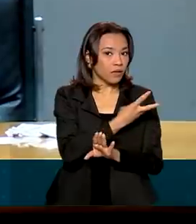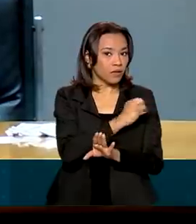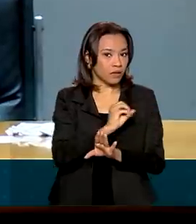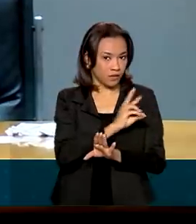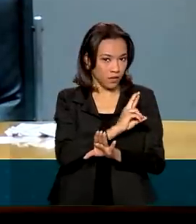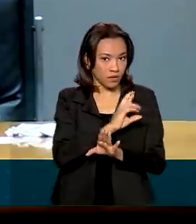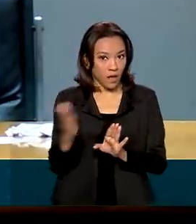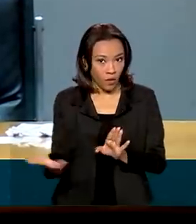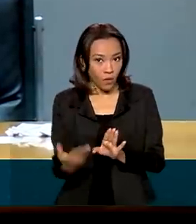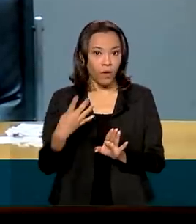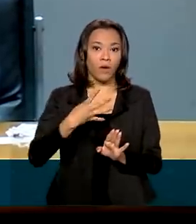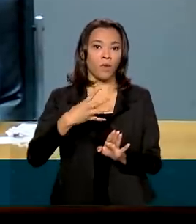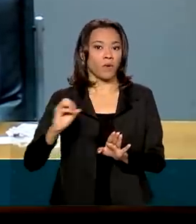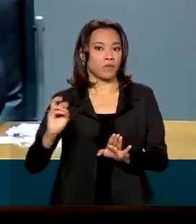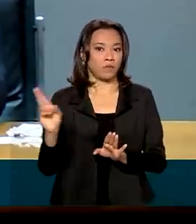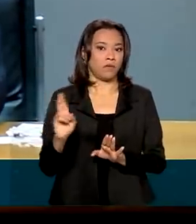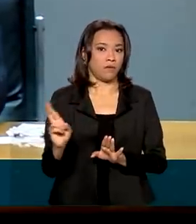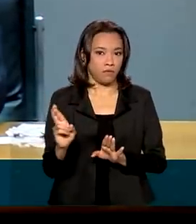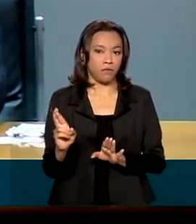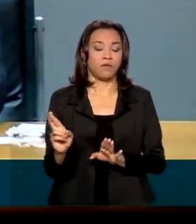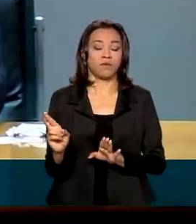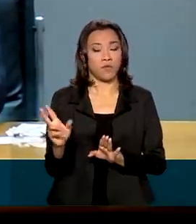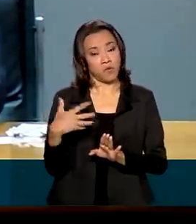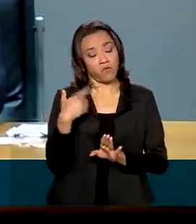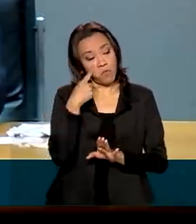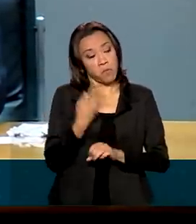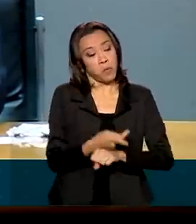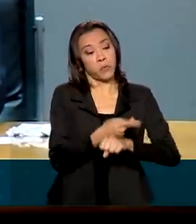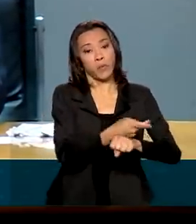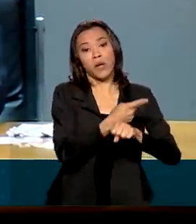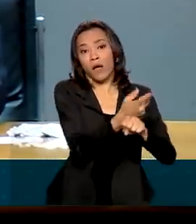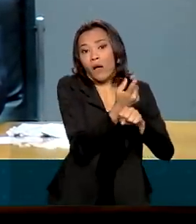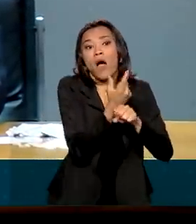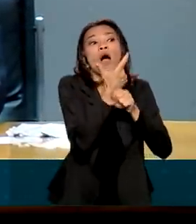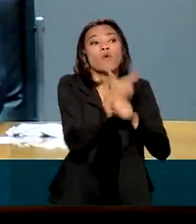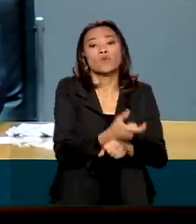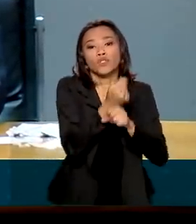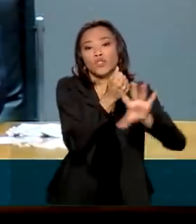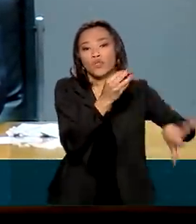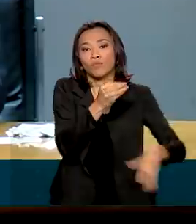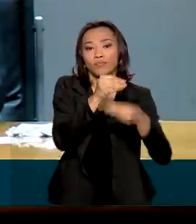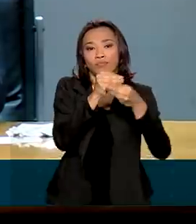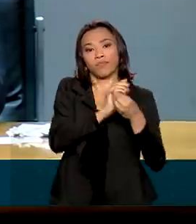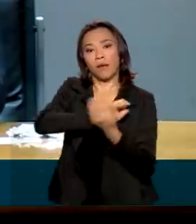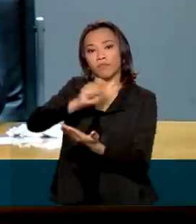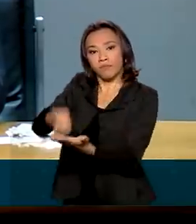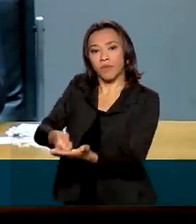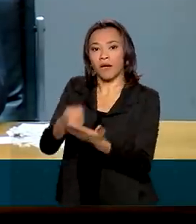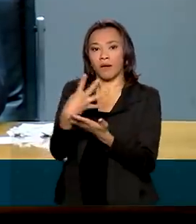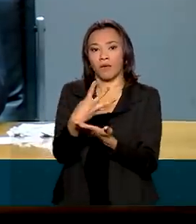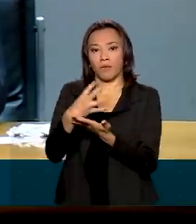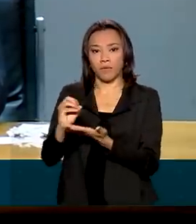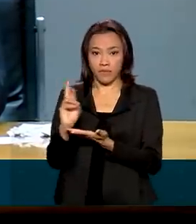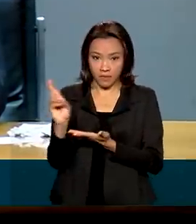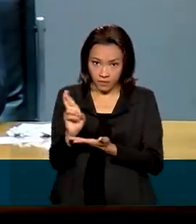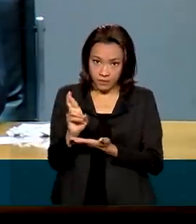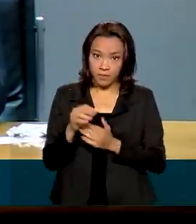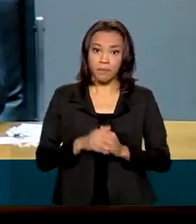vamos buscar então esse espaço extra. Ora, do ponto de vista fiscal,